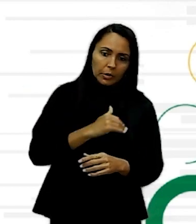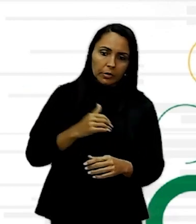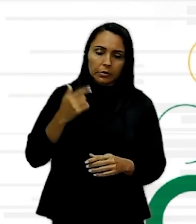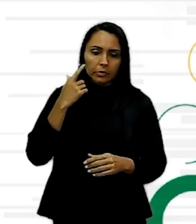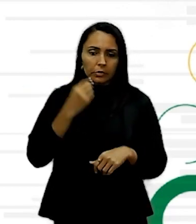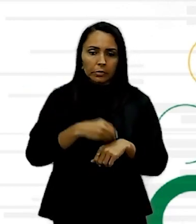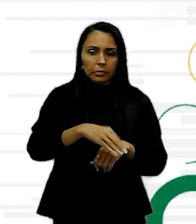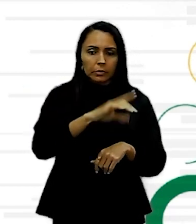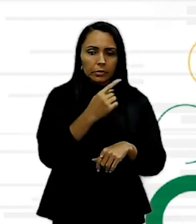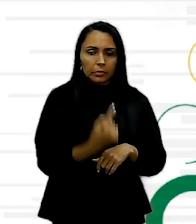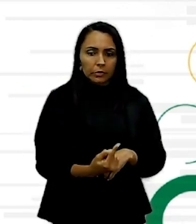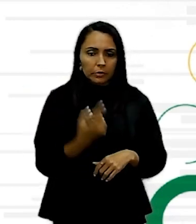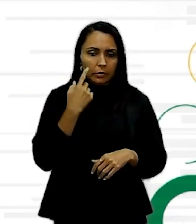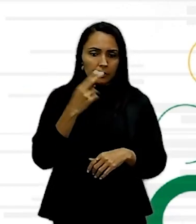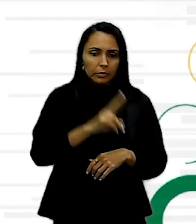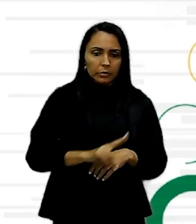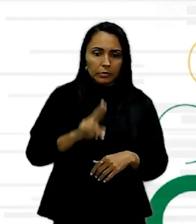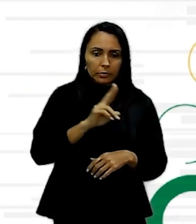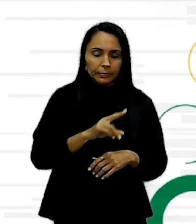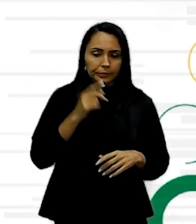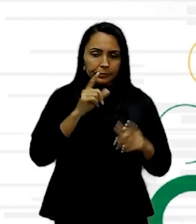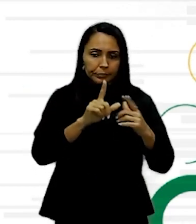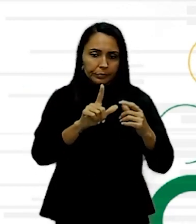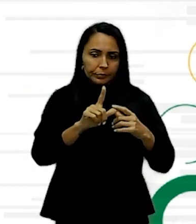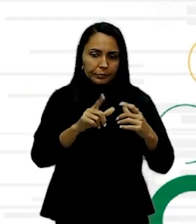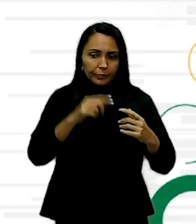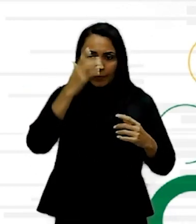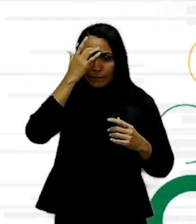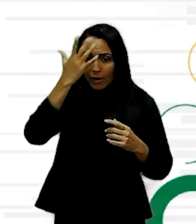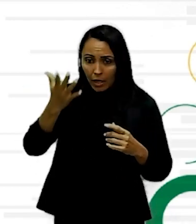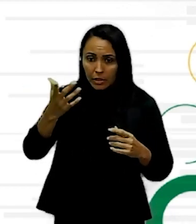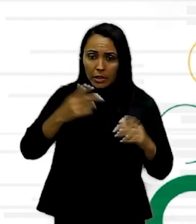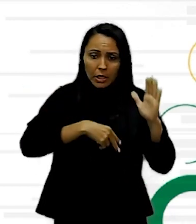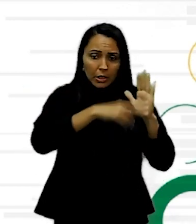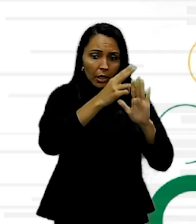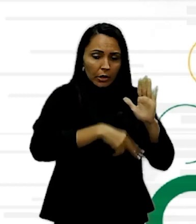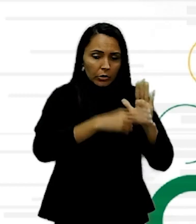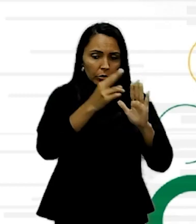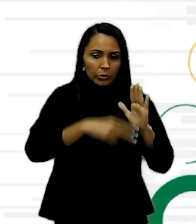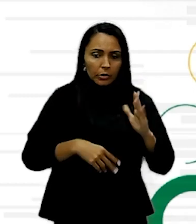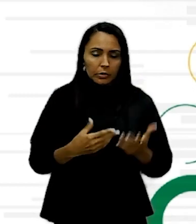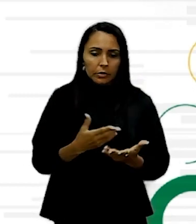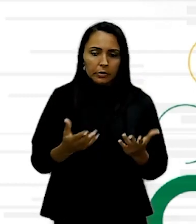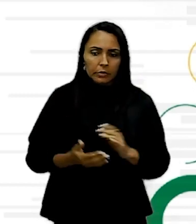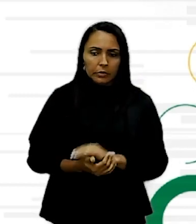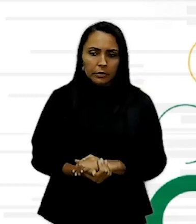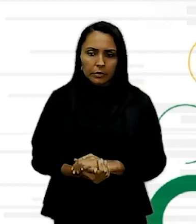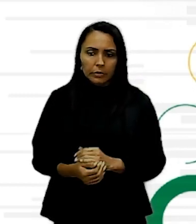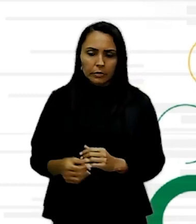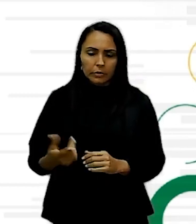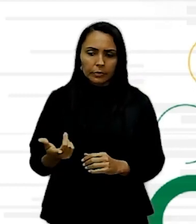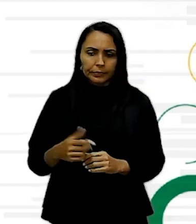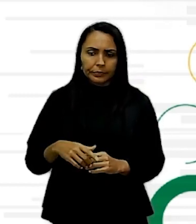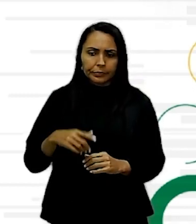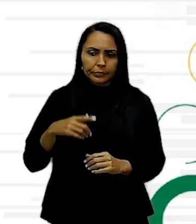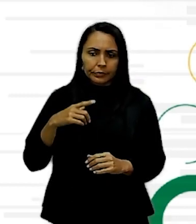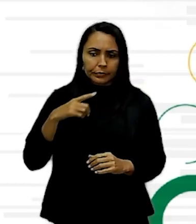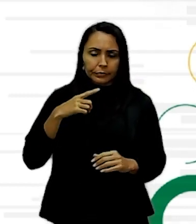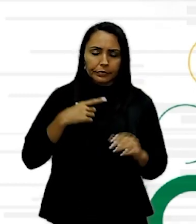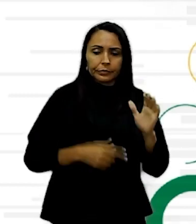Use fontes que facilitam a leitura Imagina você ter que ler esse texto E